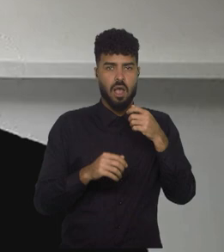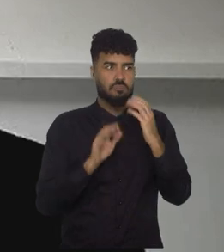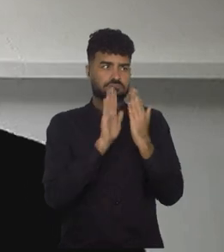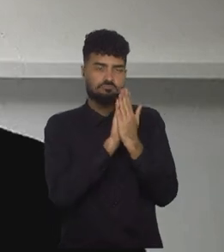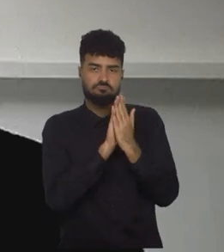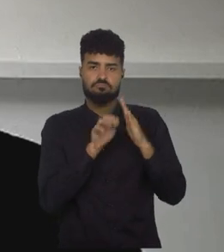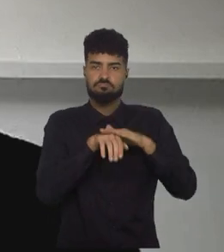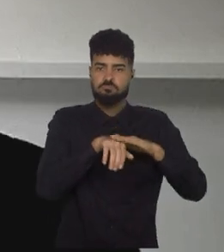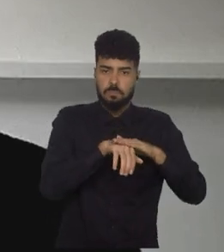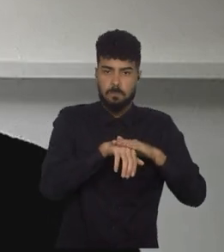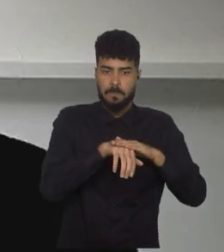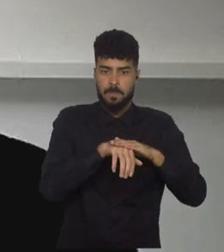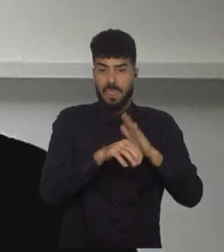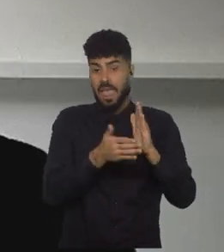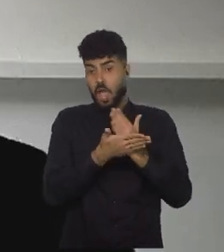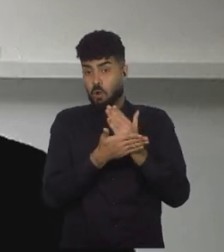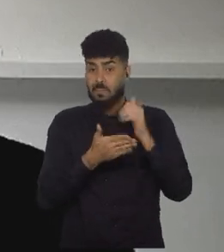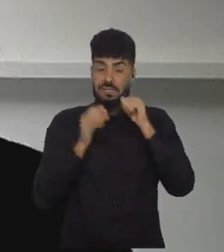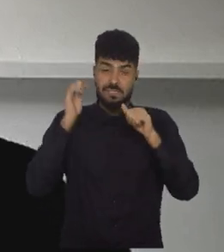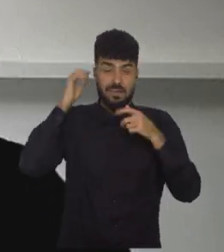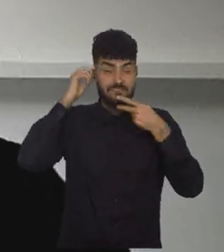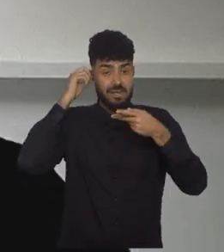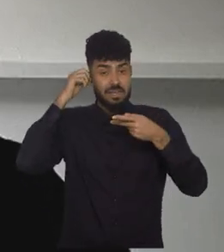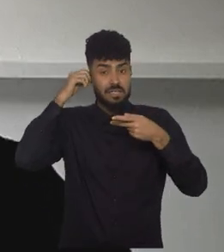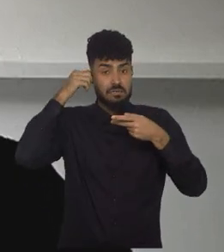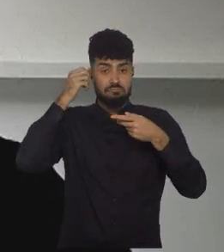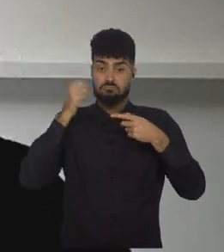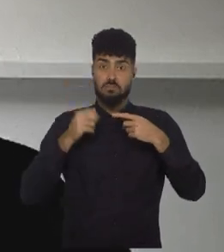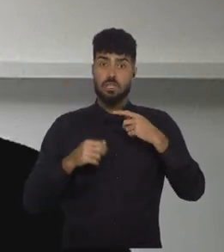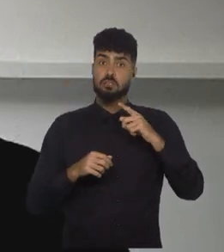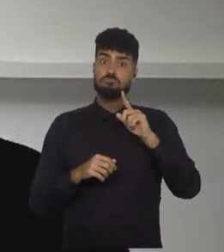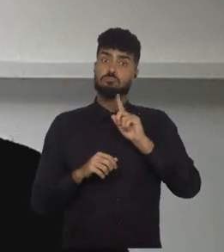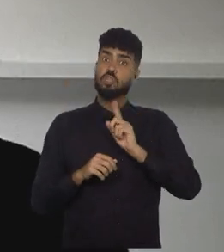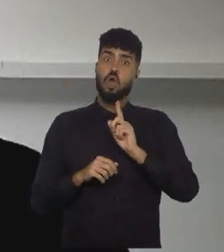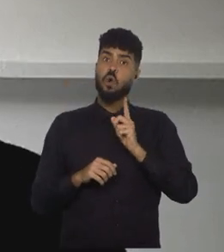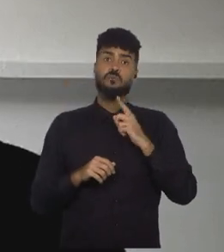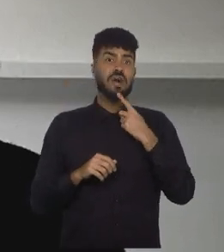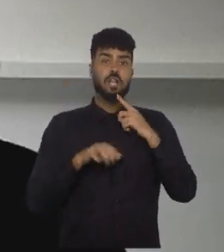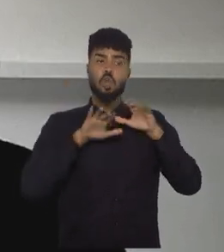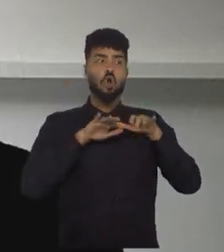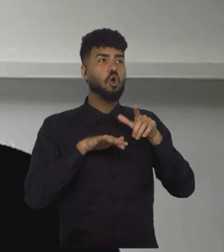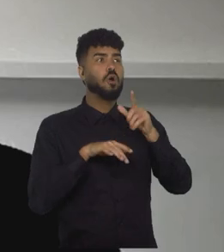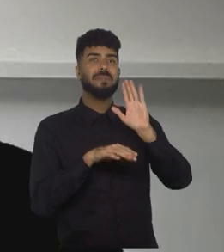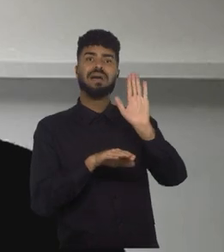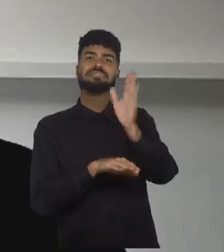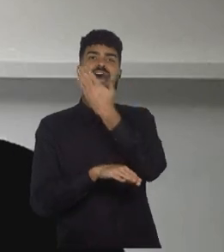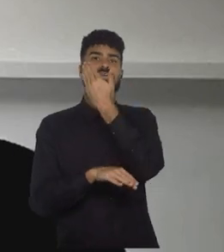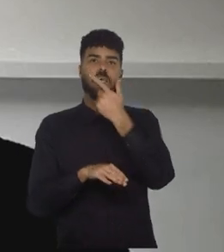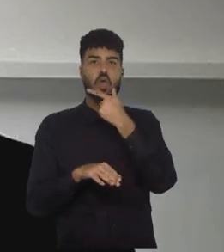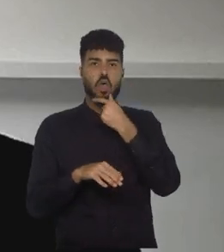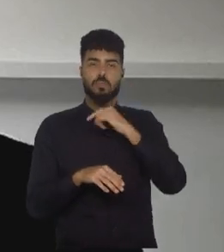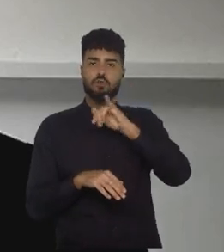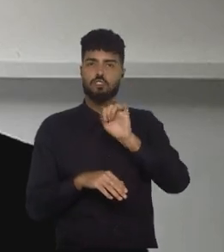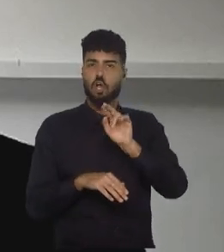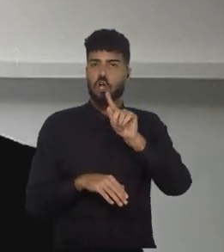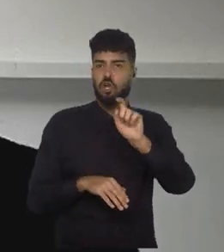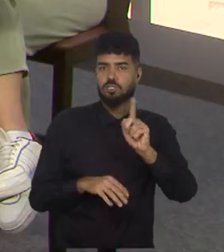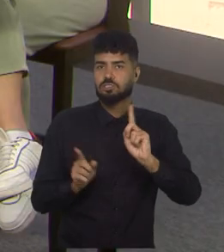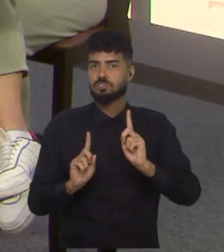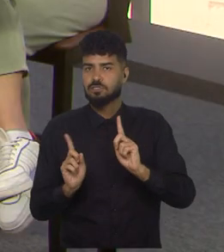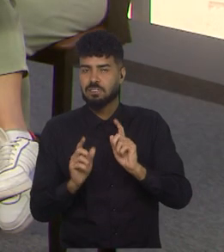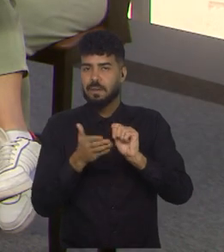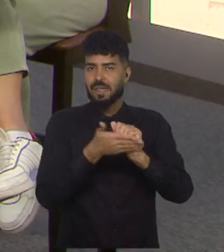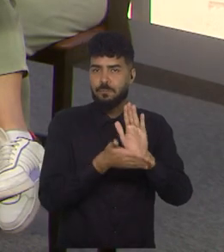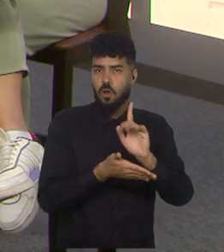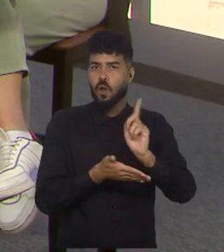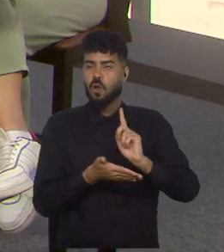Algumas dizem que, oficialmente, não foi pedida a cabeça do Jorge Vilda, mas extra-oficialmente, esse seria